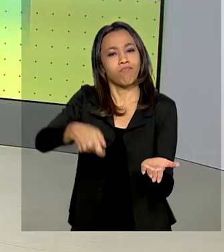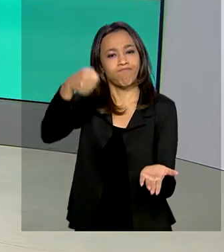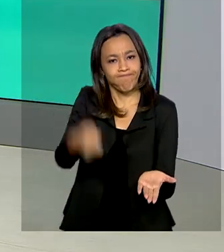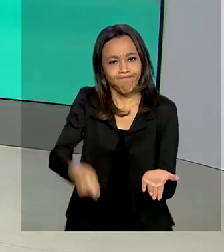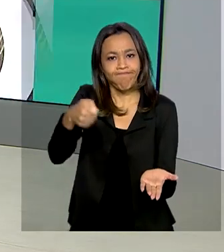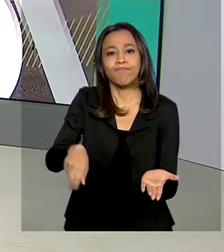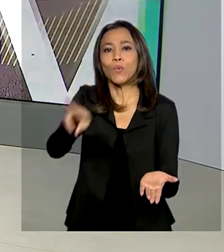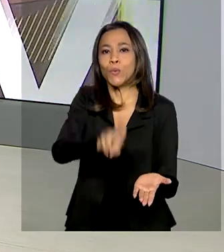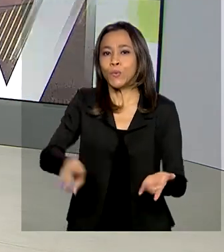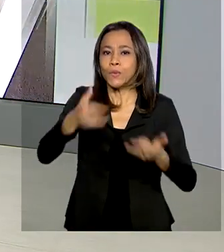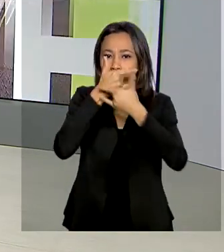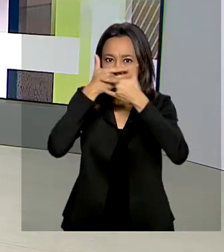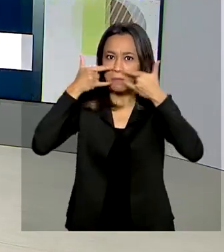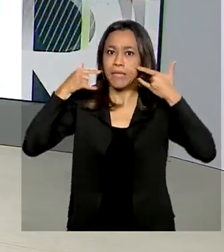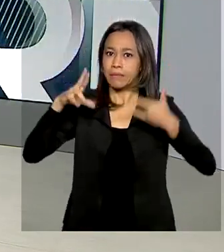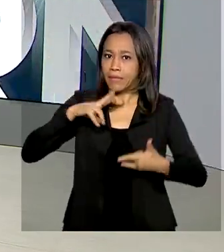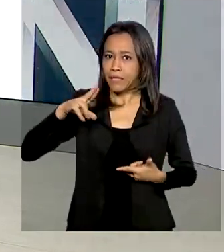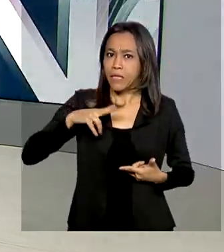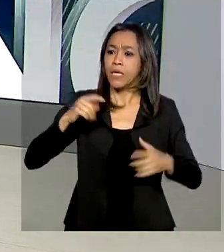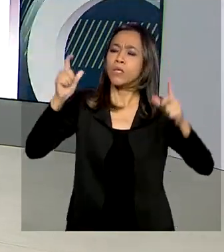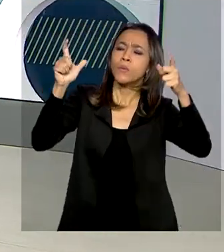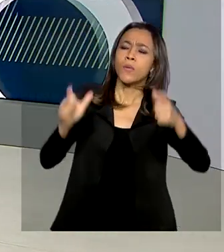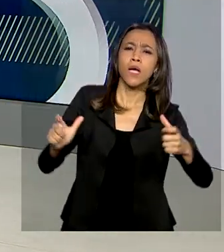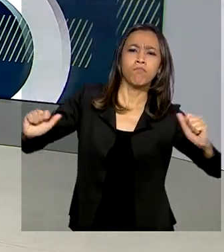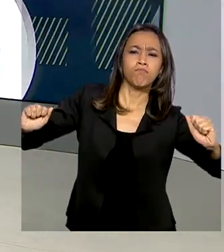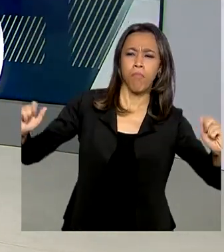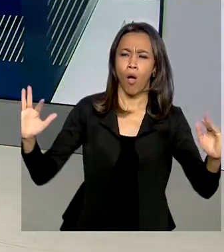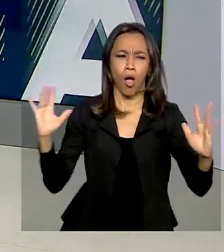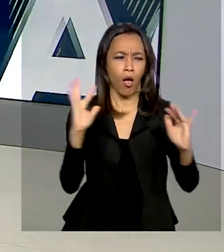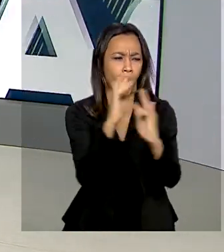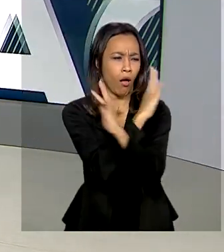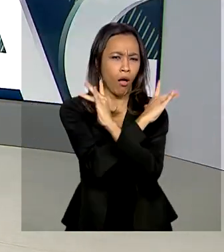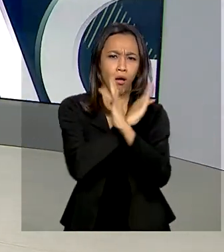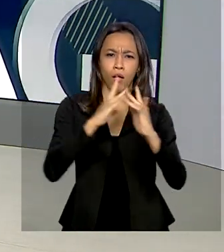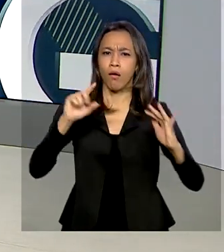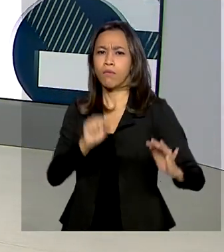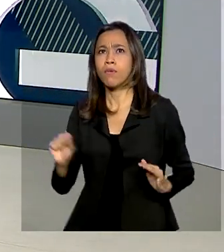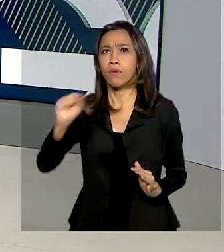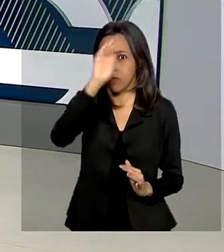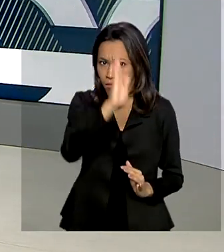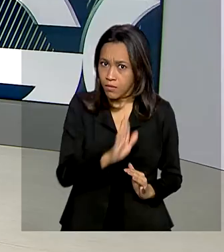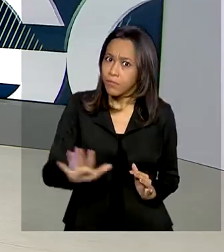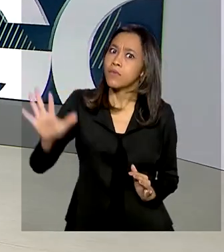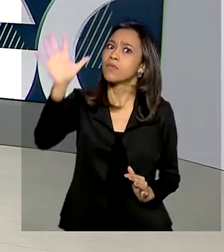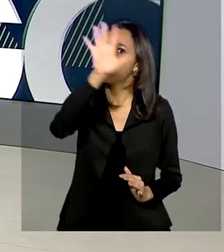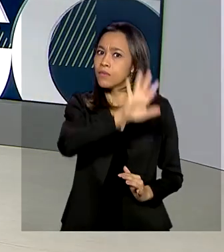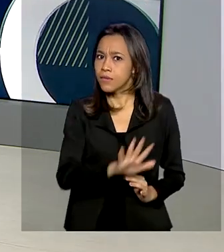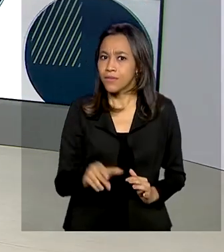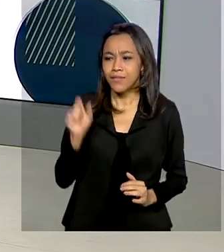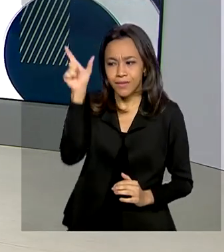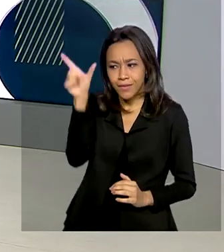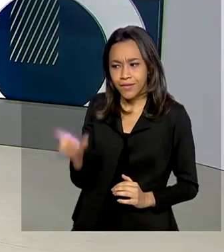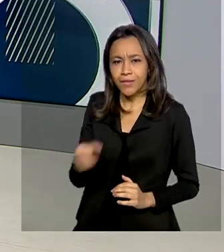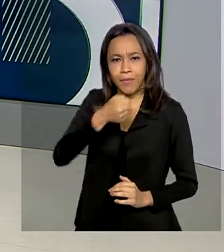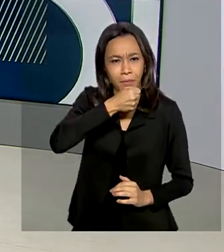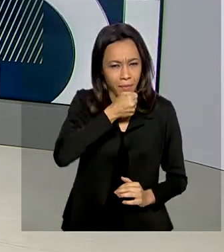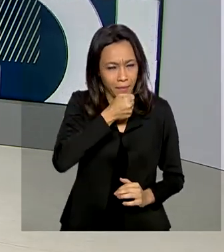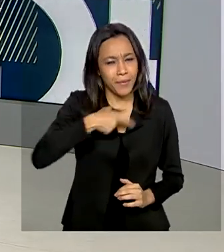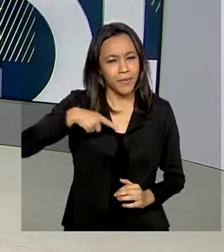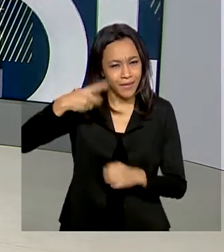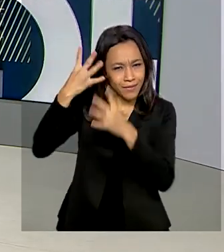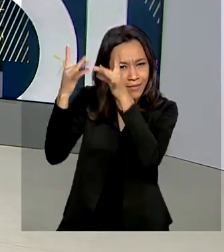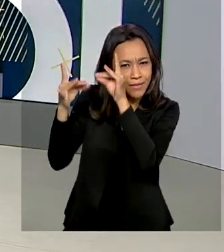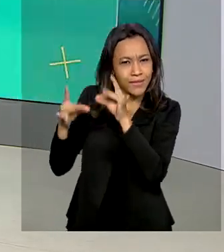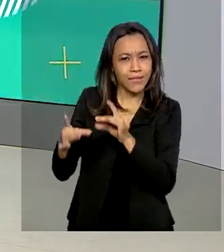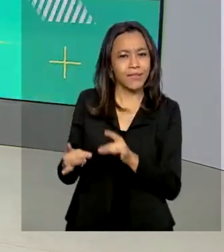proteção individual em locais com circulação de pessoas em todo o território nacional. A repórter Luciana Colares de Holanda tem mais